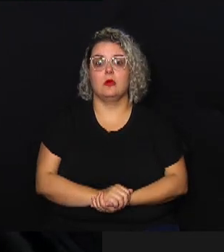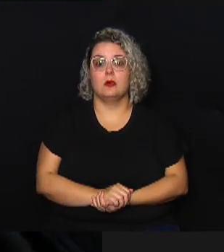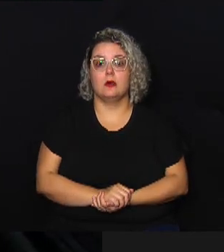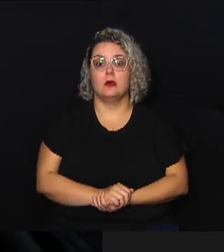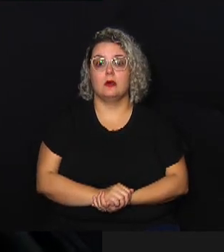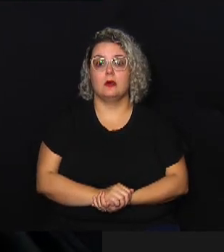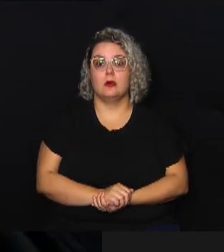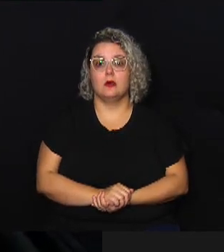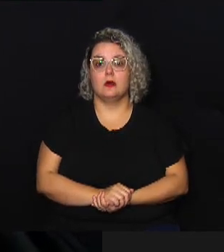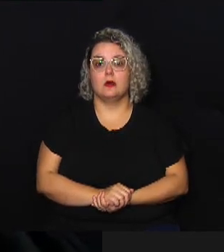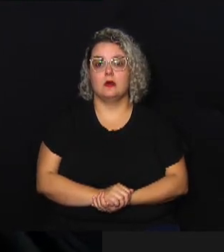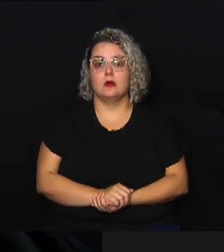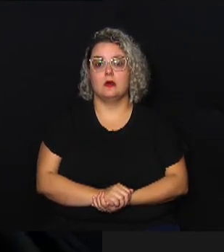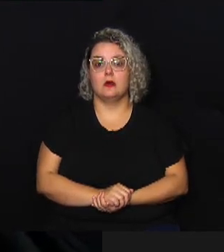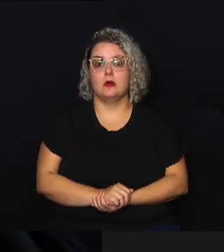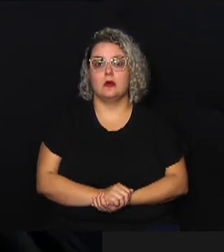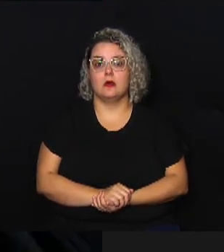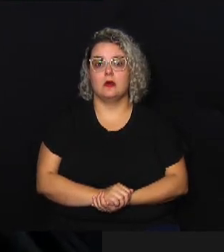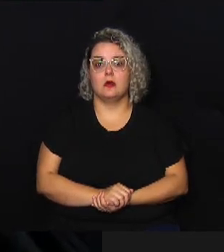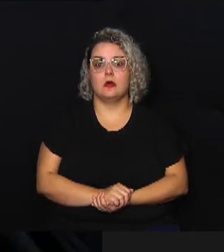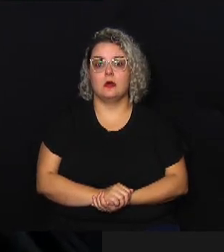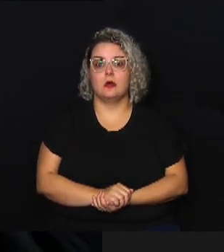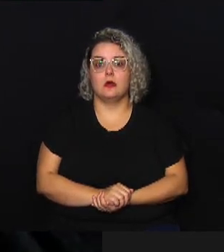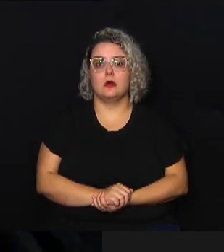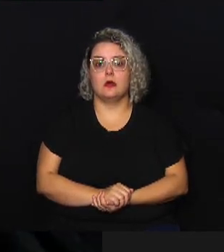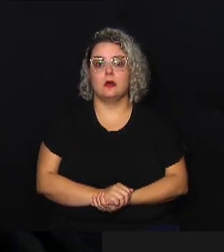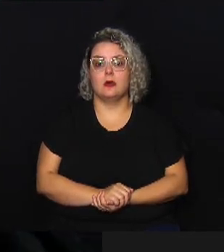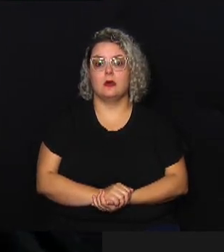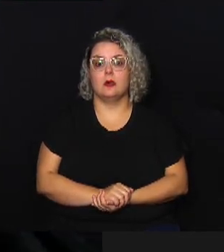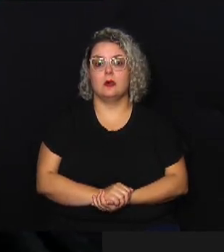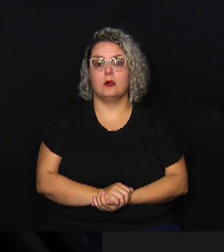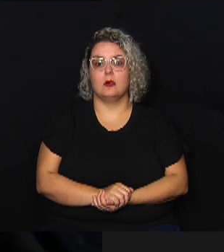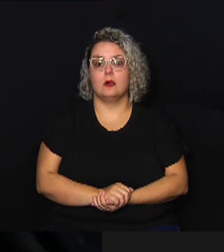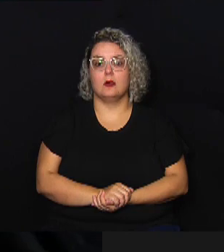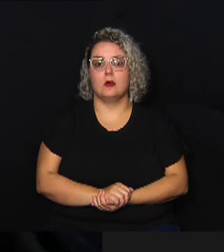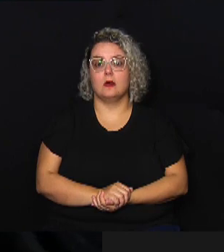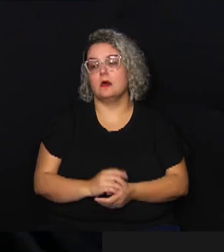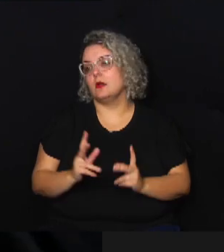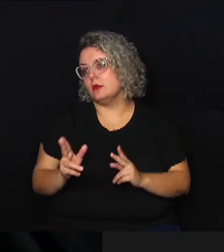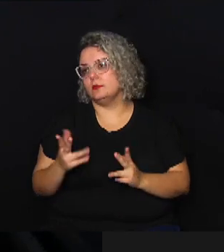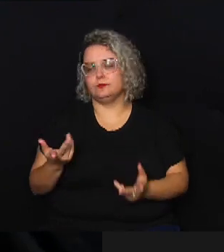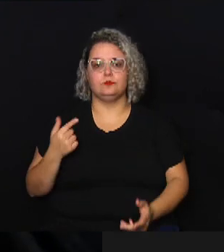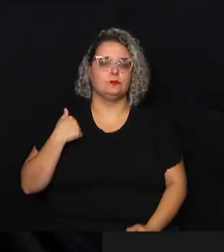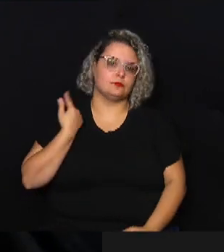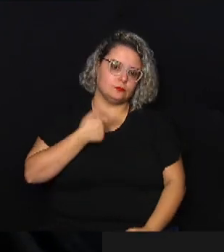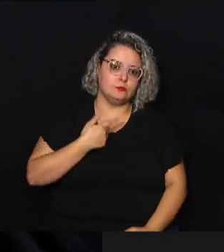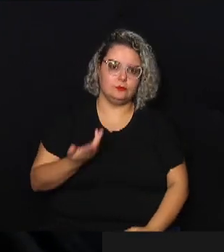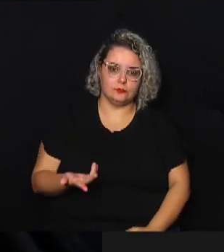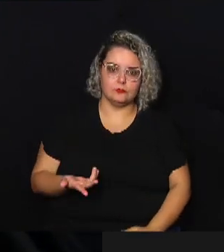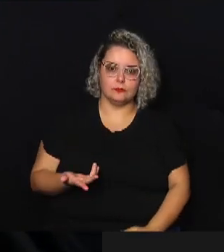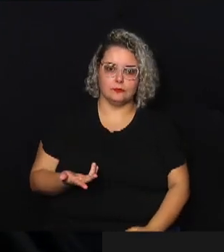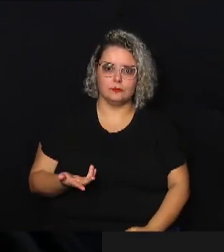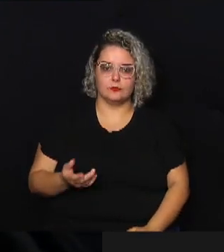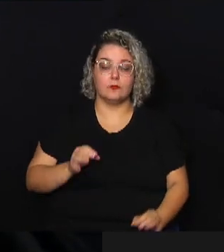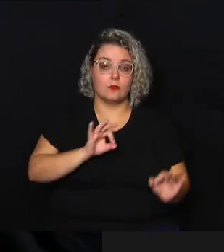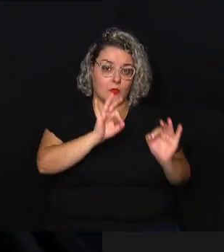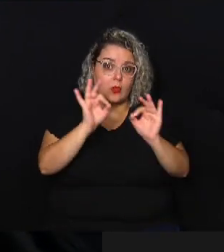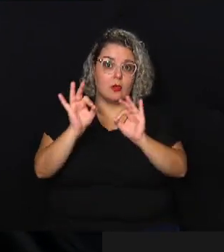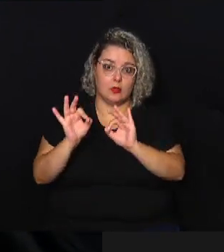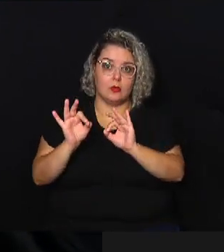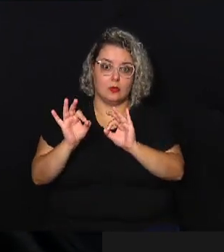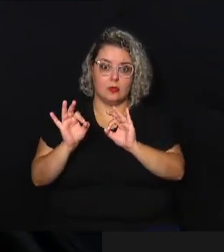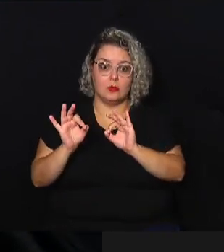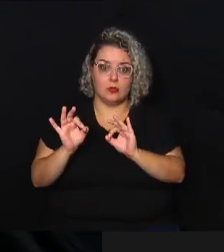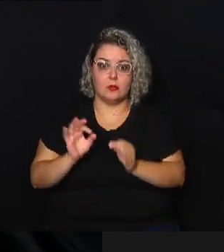desde a mais longo prazo no sentido do que a gente havia acompanhando já do início